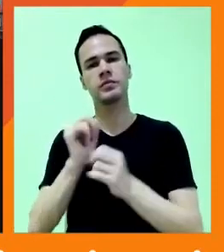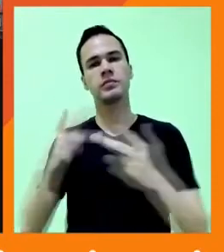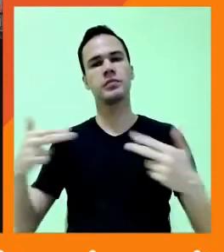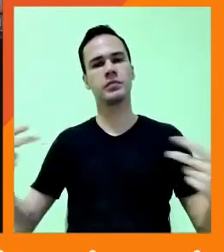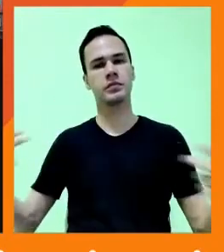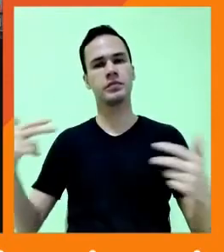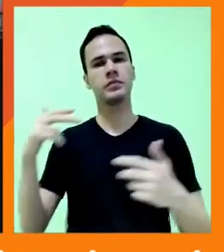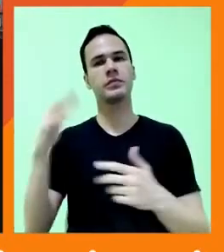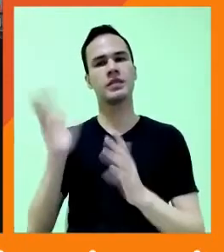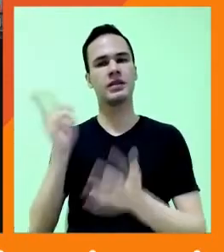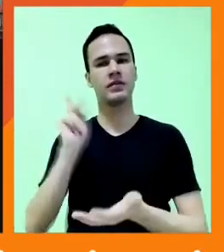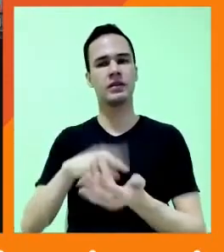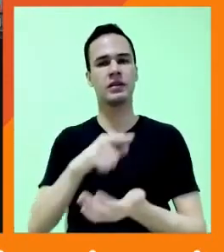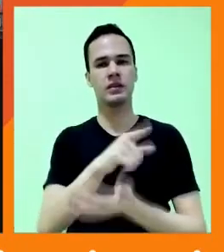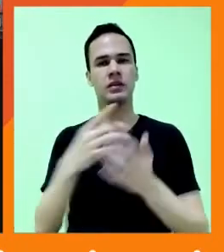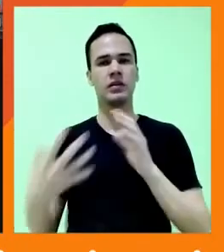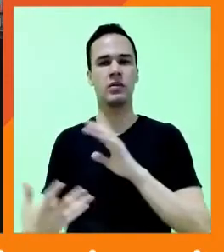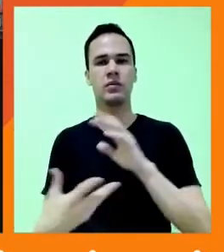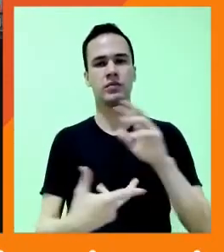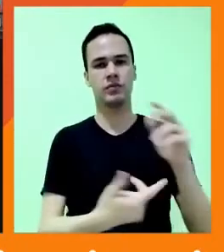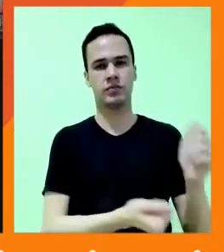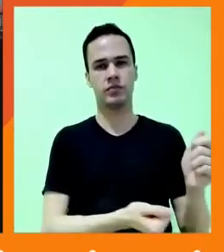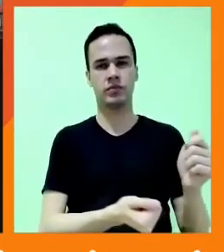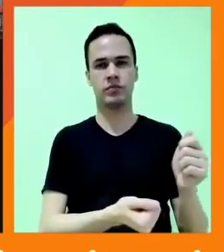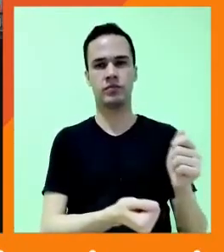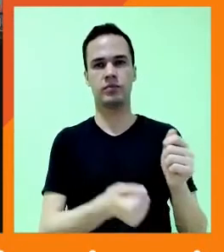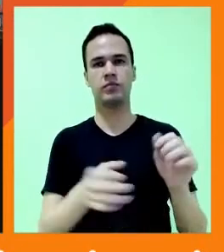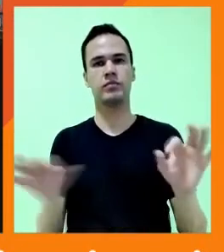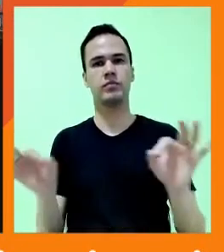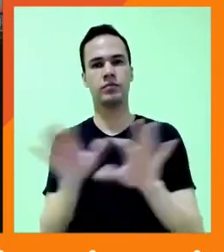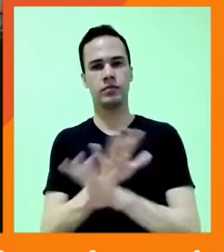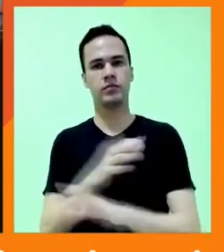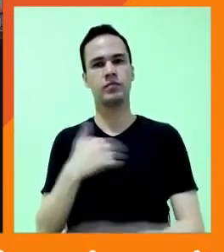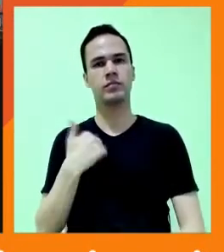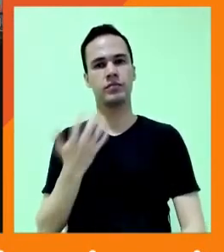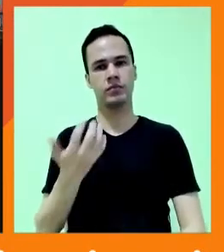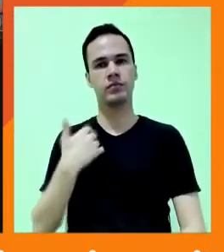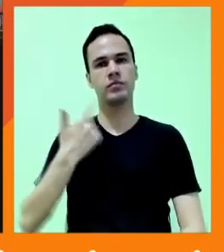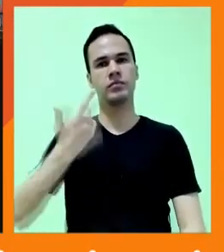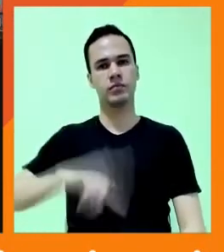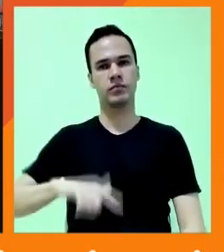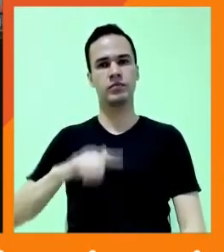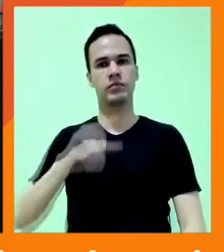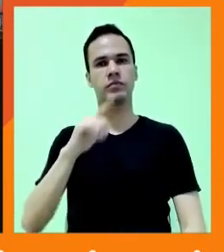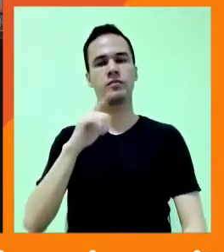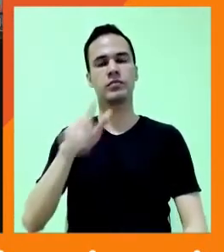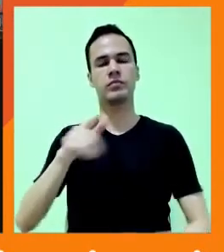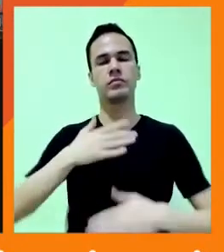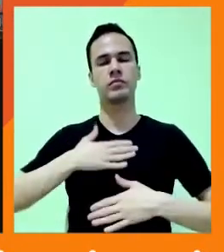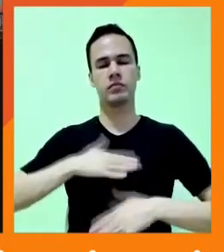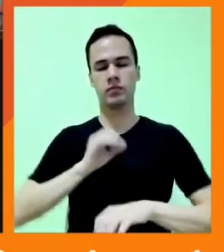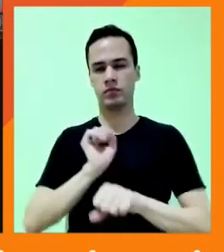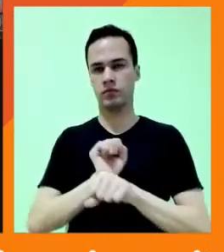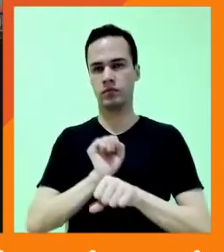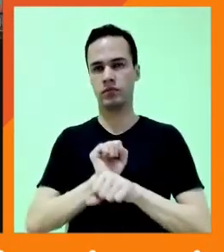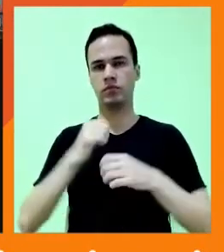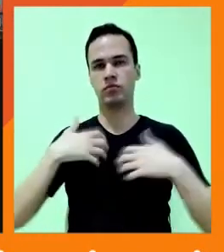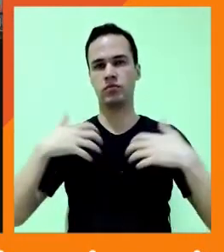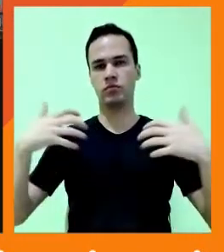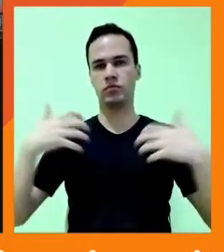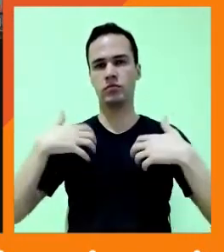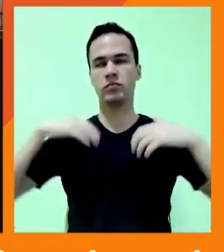existe no mundo? Para fechar, eu queria de novo mais 30 segundos para vocês pensarem